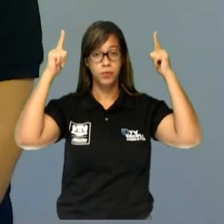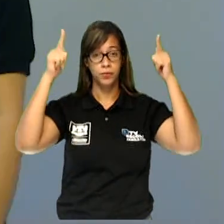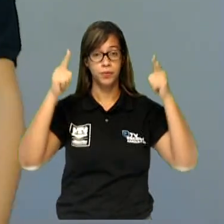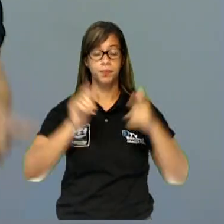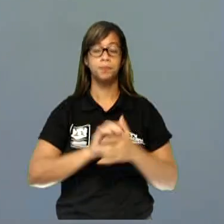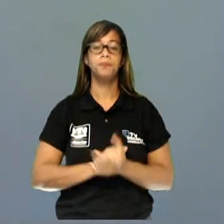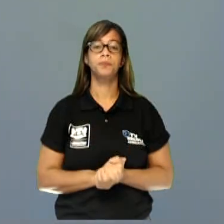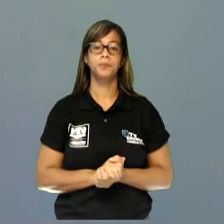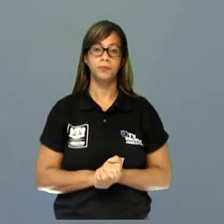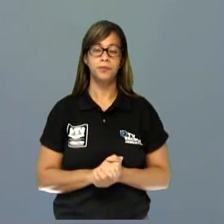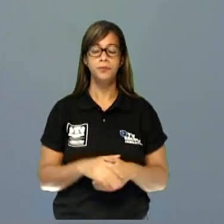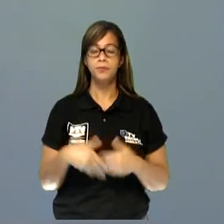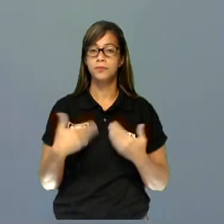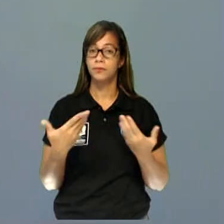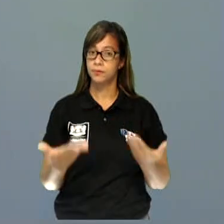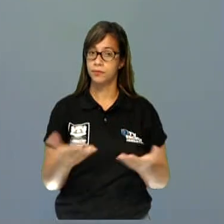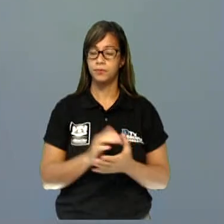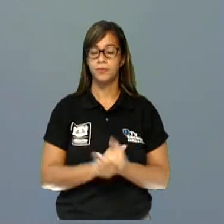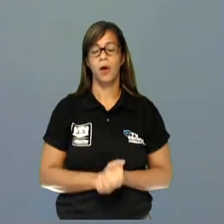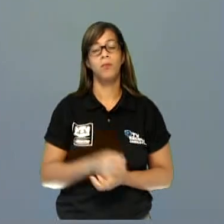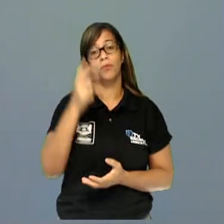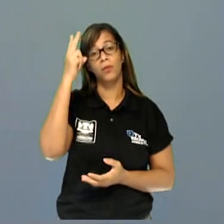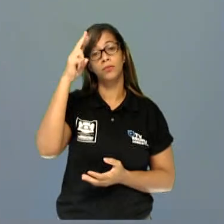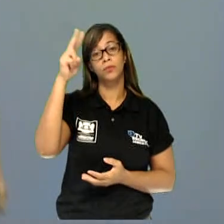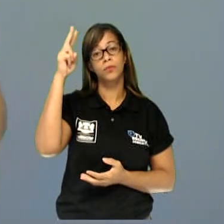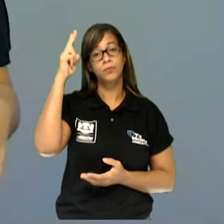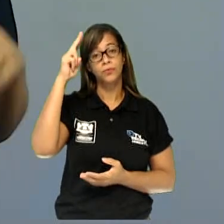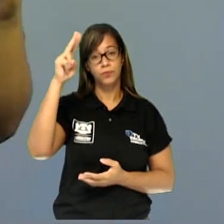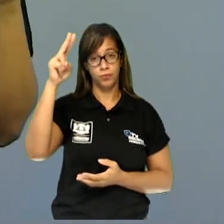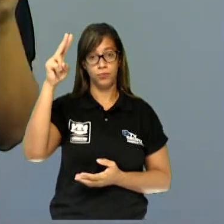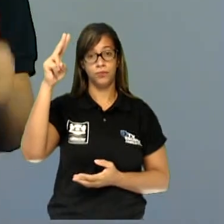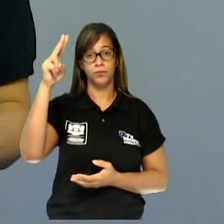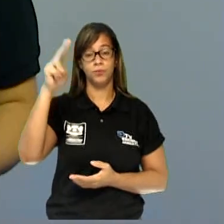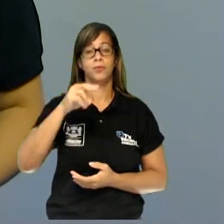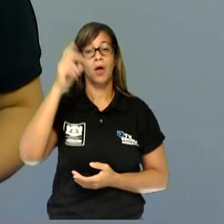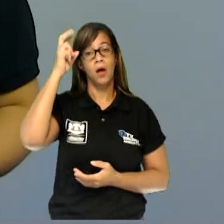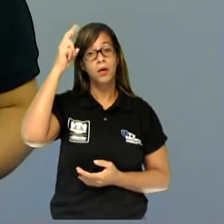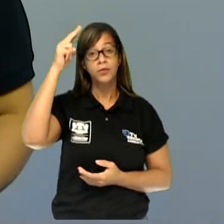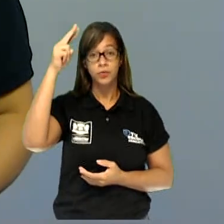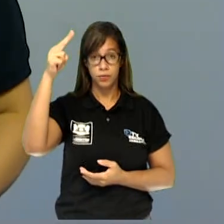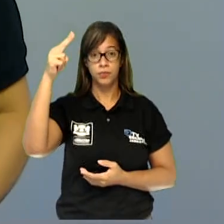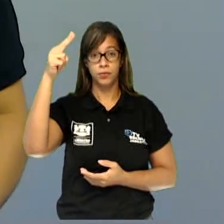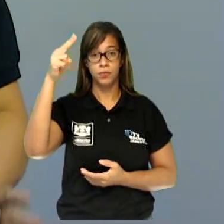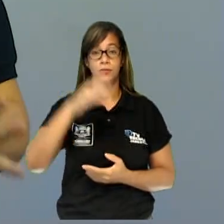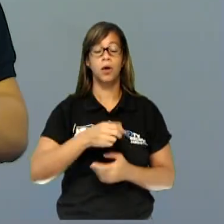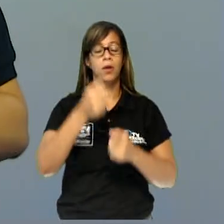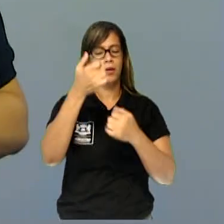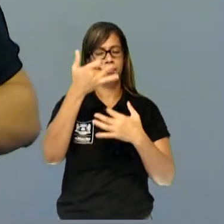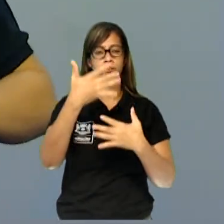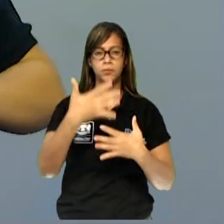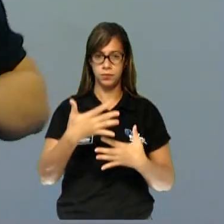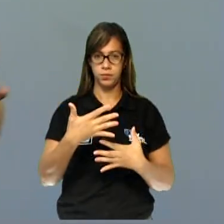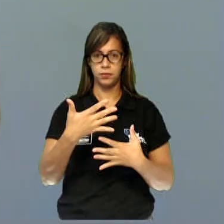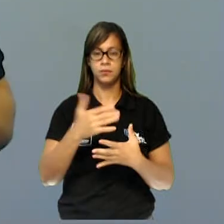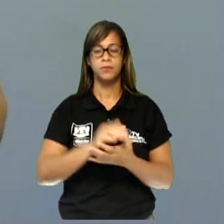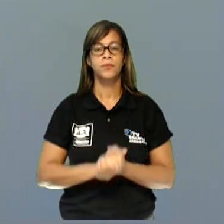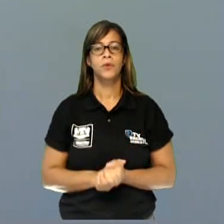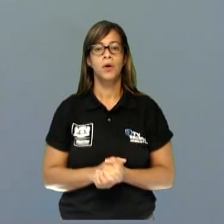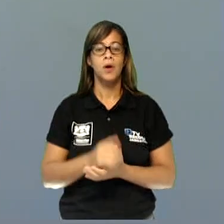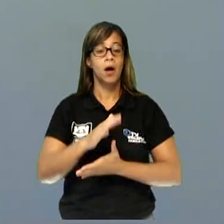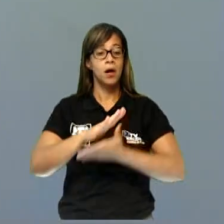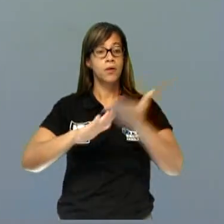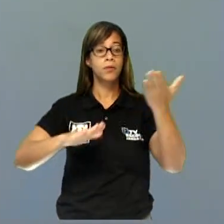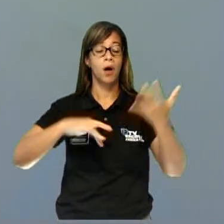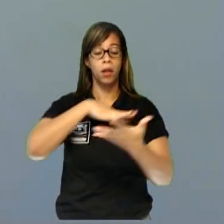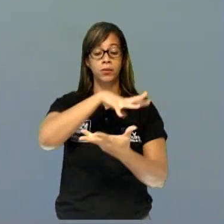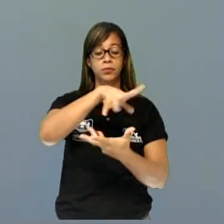Bom, dentro da história que nós estamos ouvindo desde a aula passada, que é a viagem ao centro da Terra, nós vamos trabalhar agora o eixo motivador.